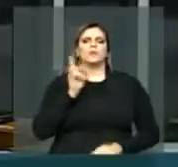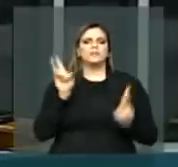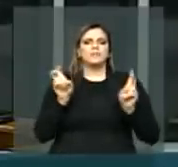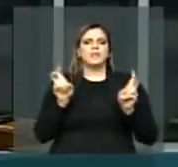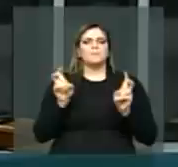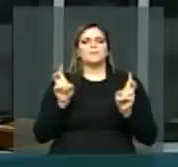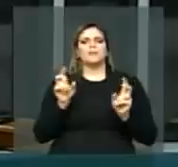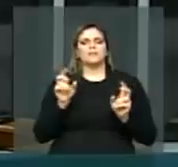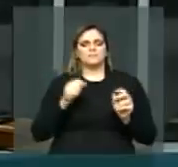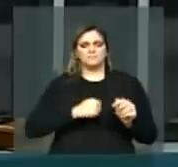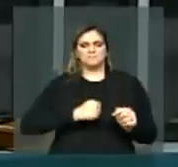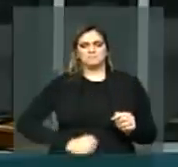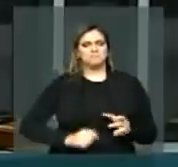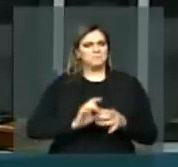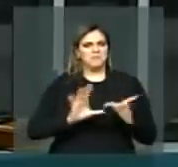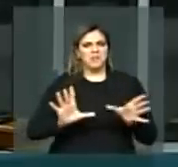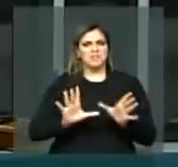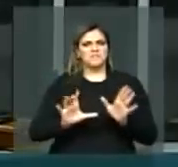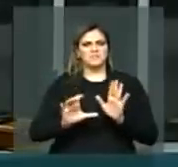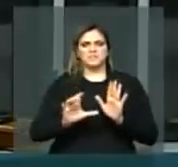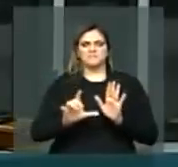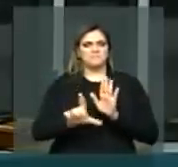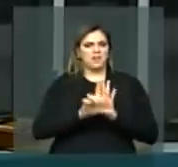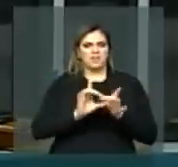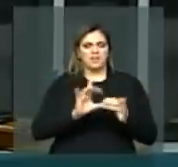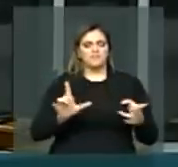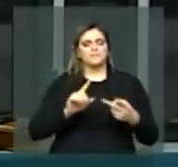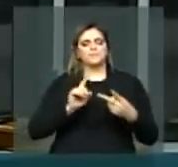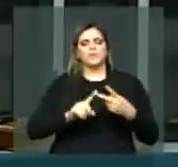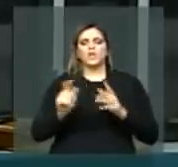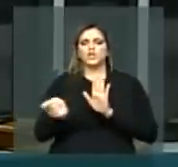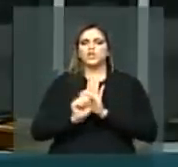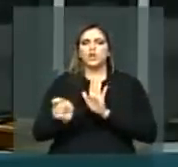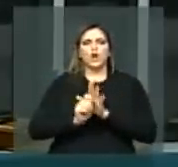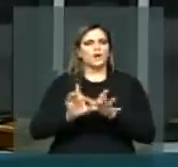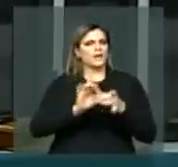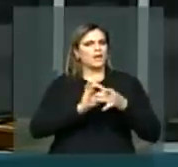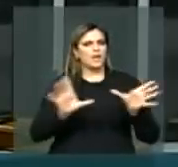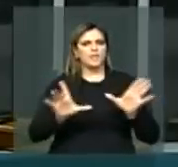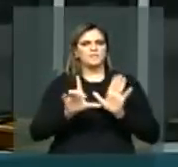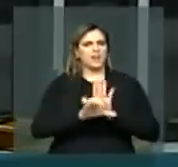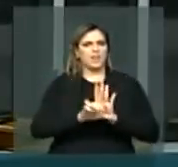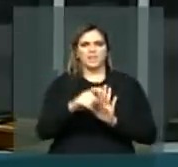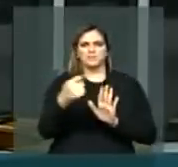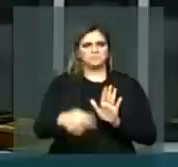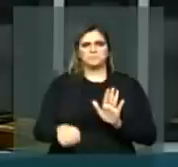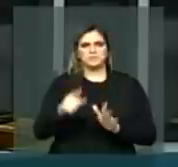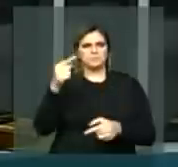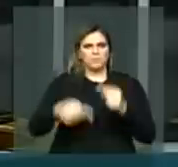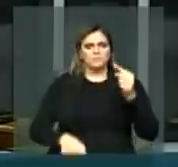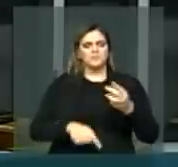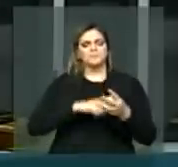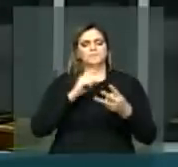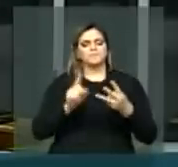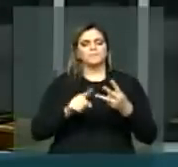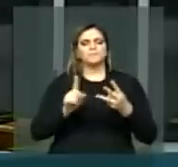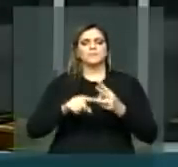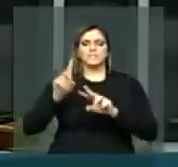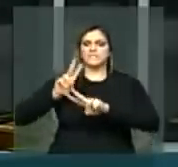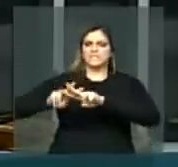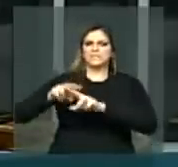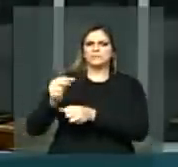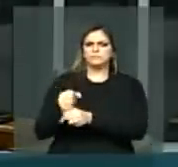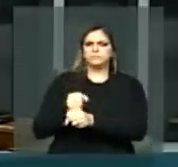aborto, a descriminalização das drogas, a redução das penas no caso